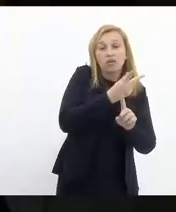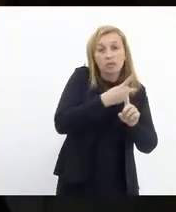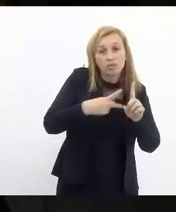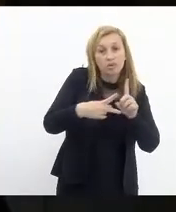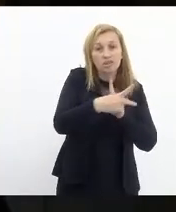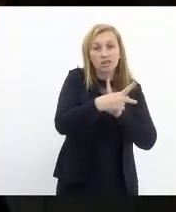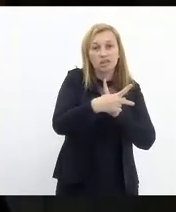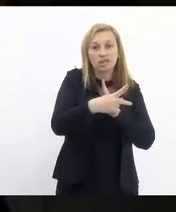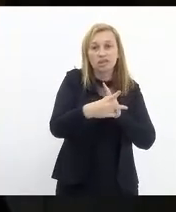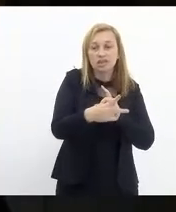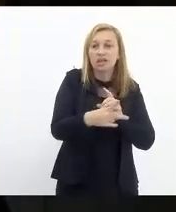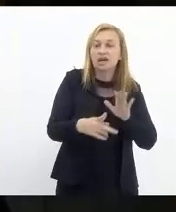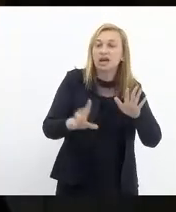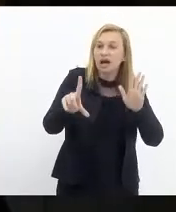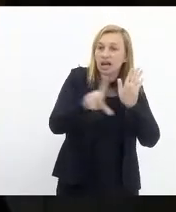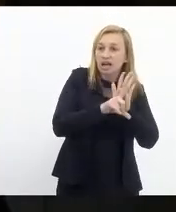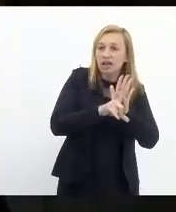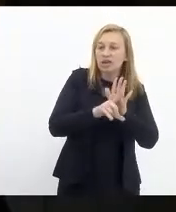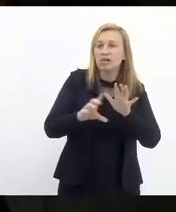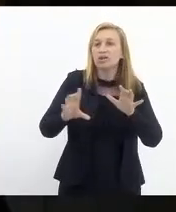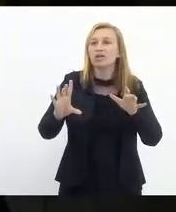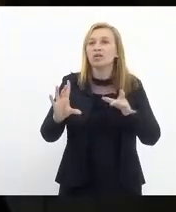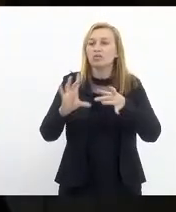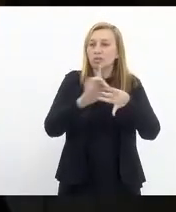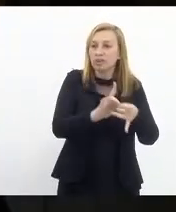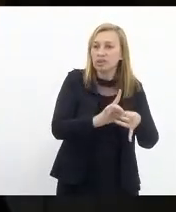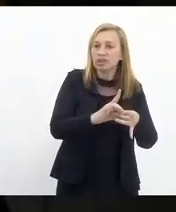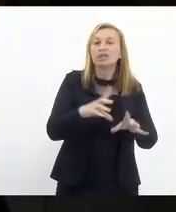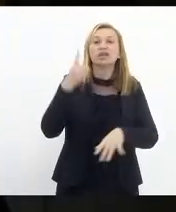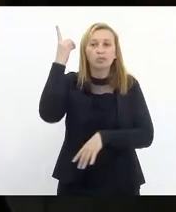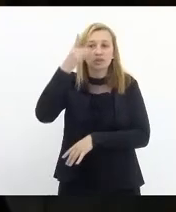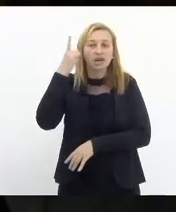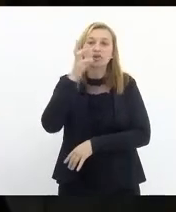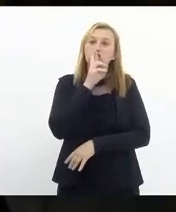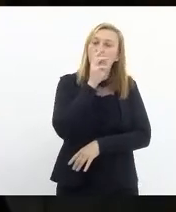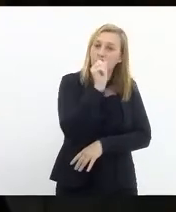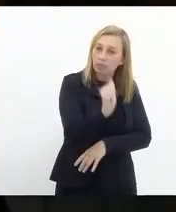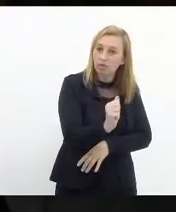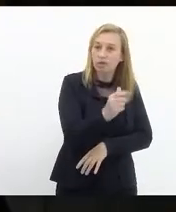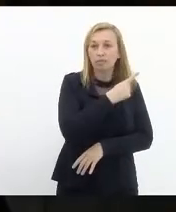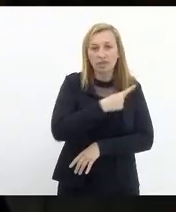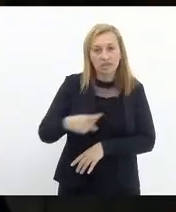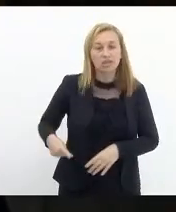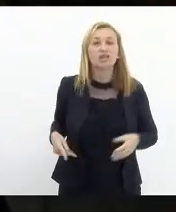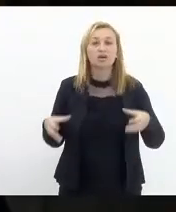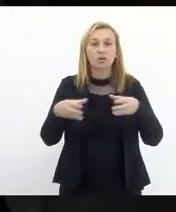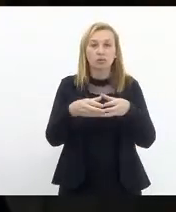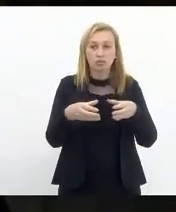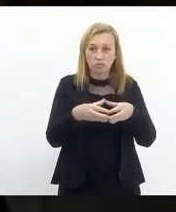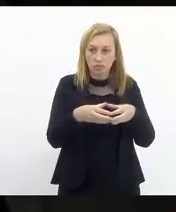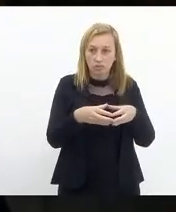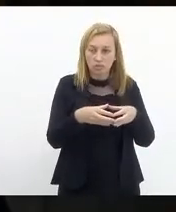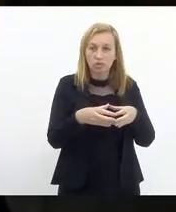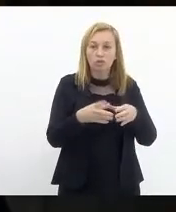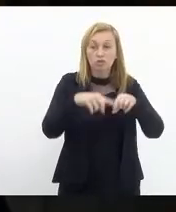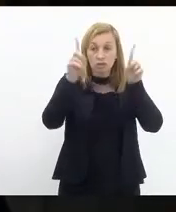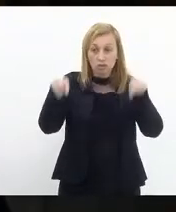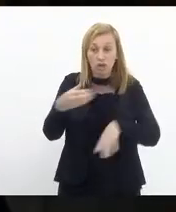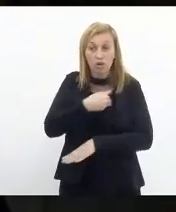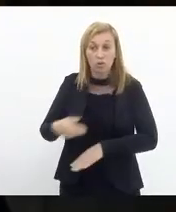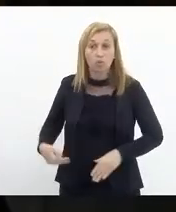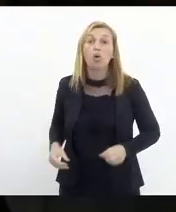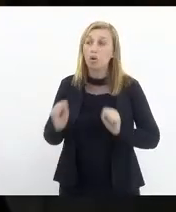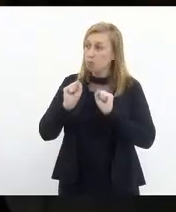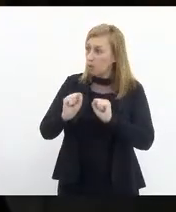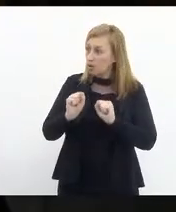complementar, presidida pelo deputado Rodrigo Amorim, presidente da Comissão de Funcionalismo Público. Pode ser